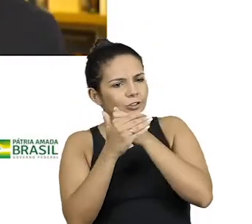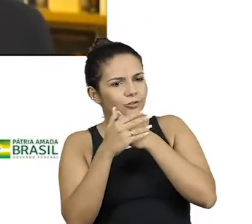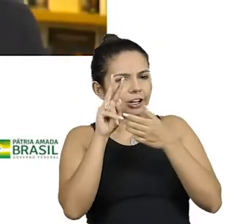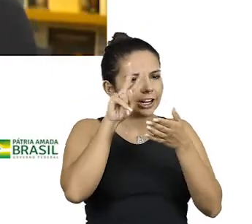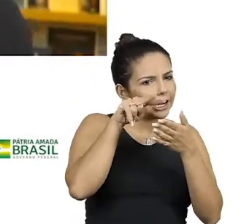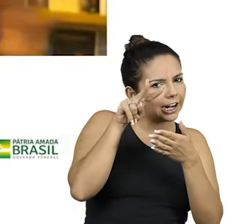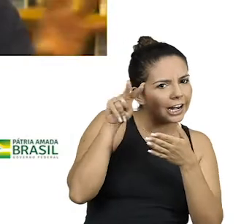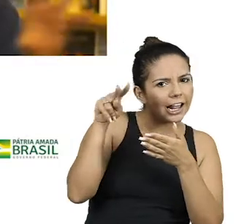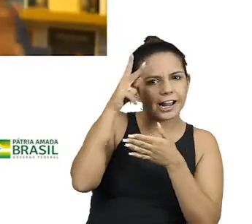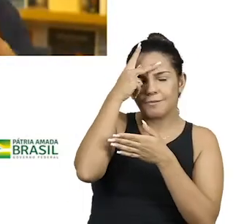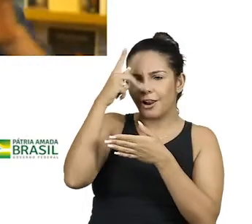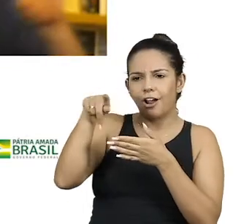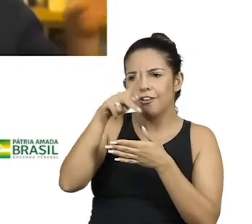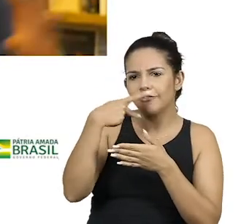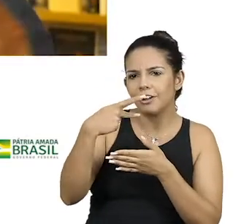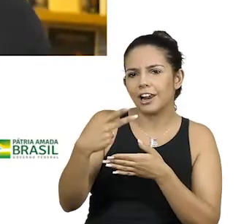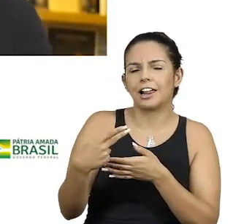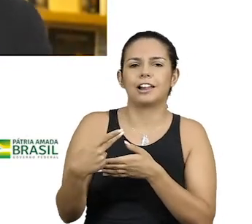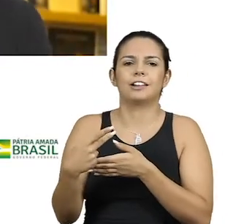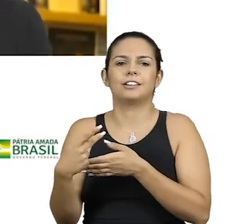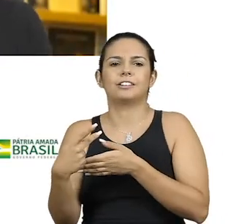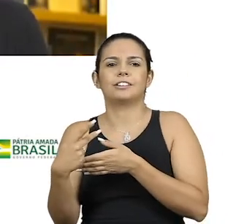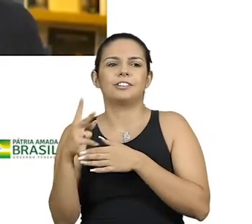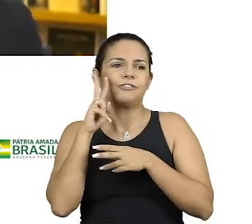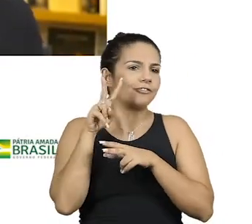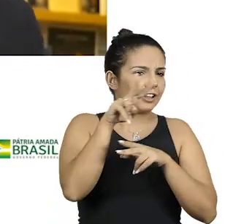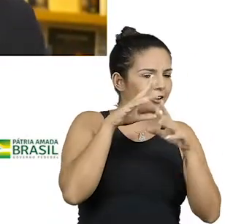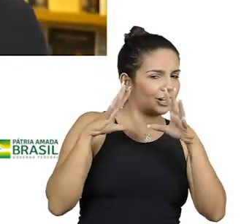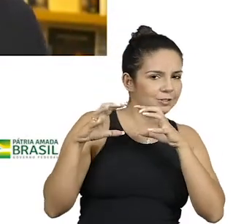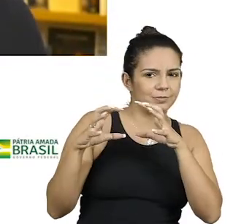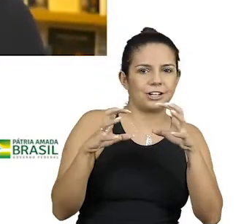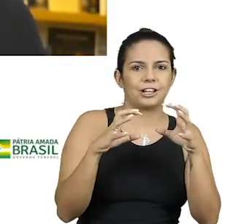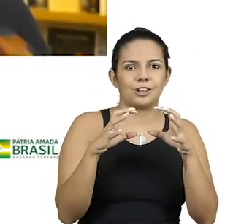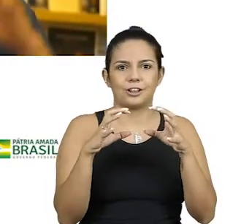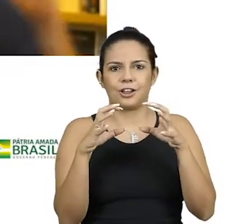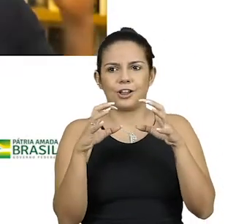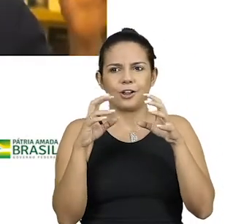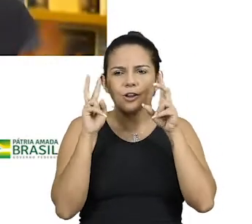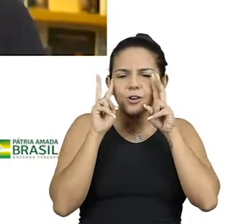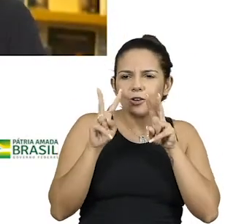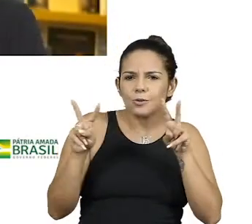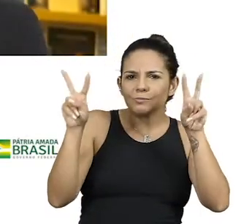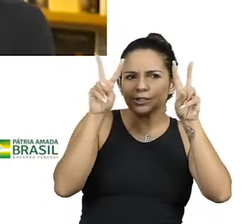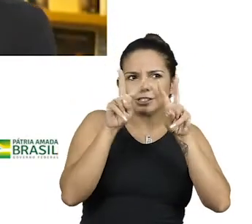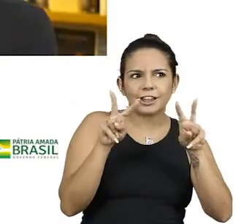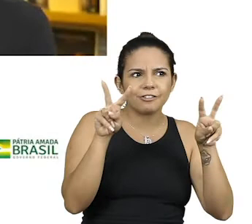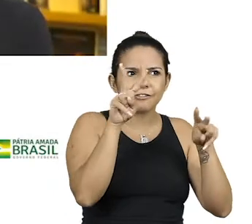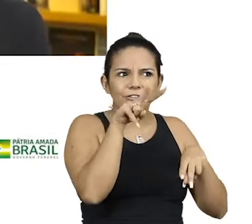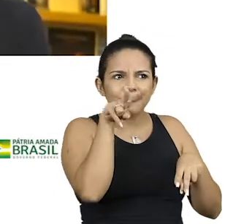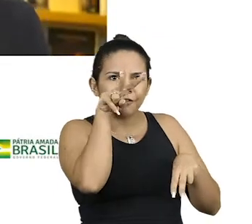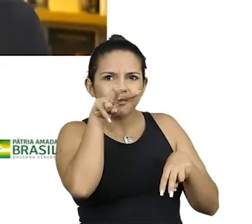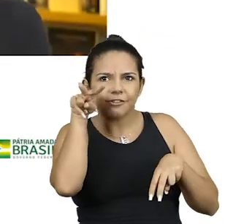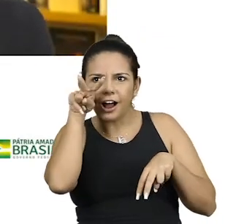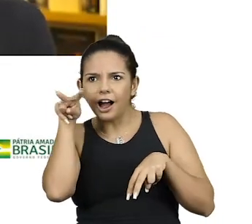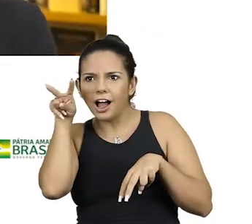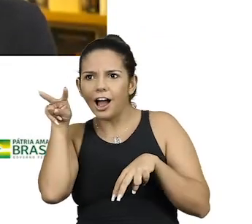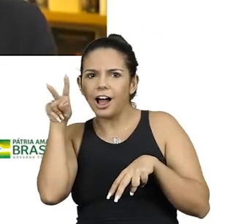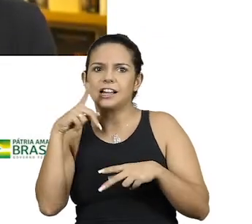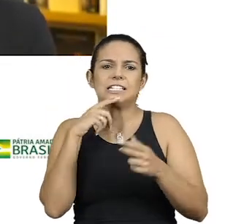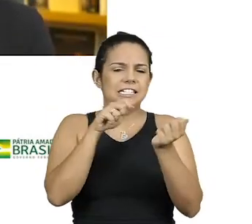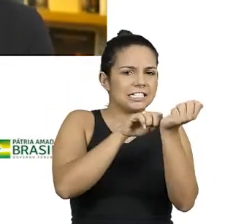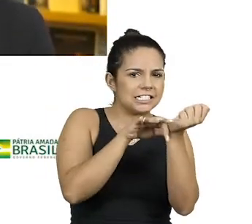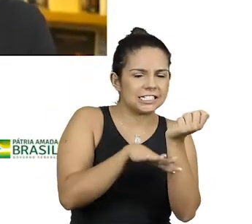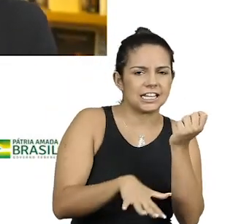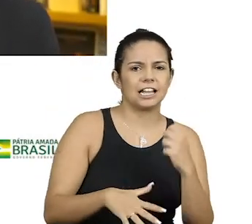fico lendo o as pessoas estão falando, fico lendo as brigas, observando o derramamento de sangue e outros fluidos não tão